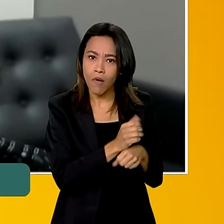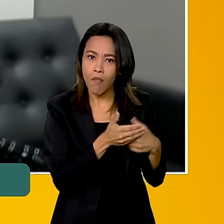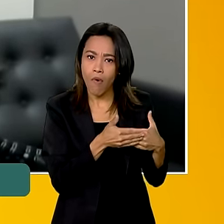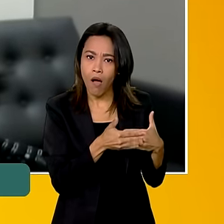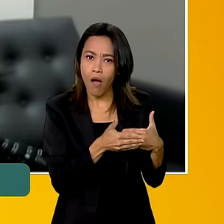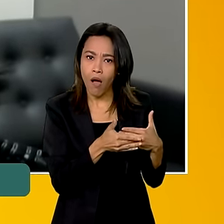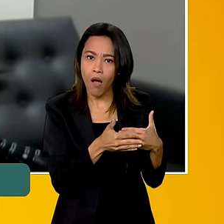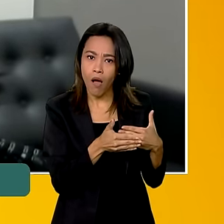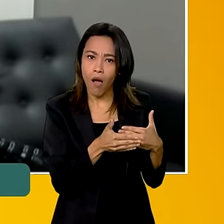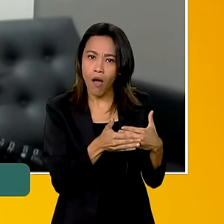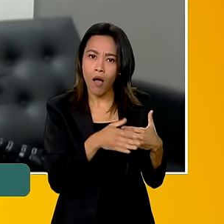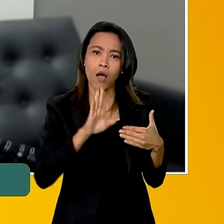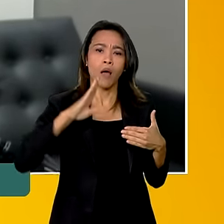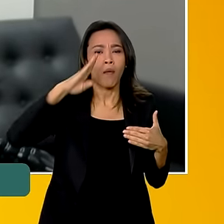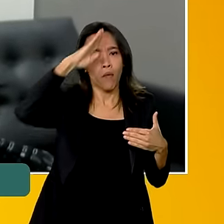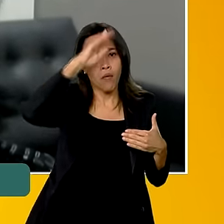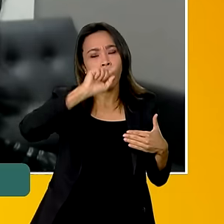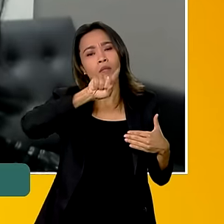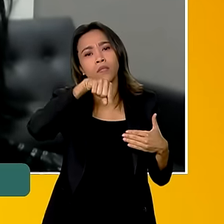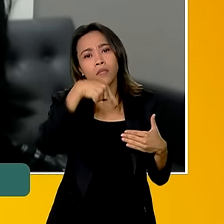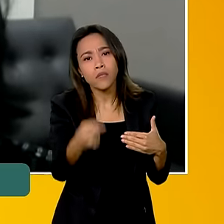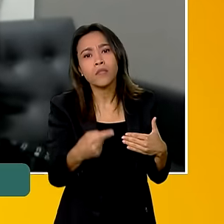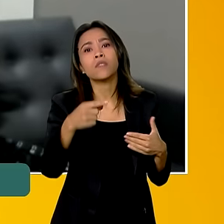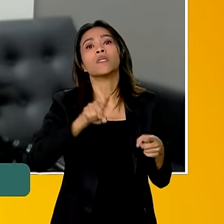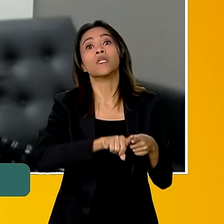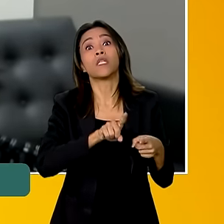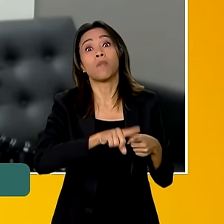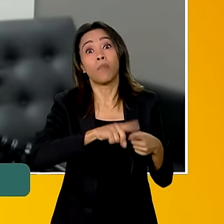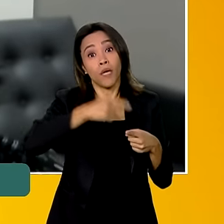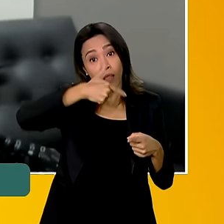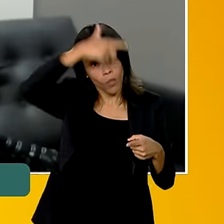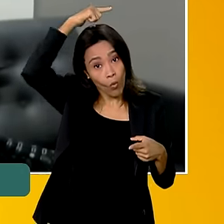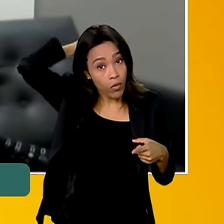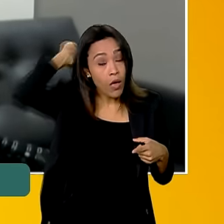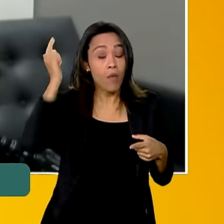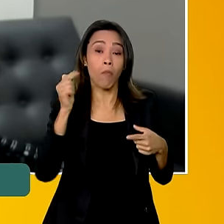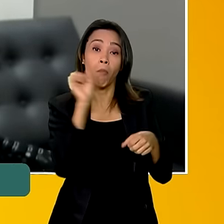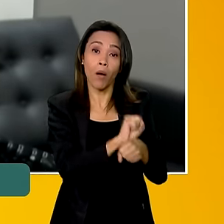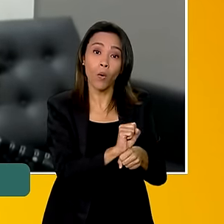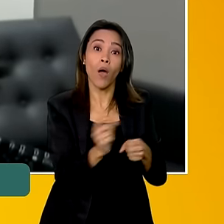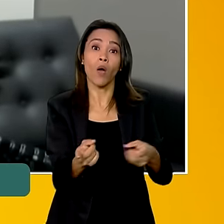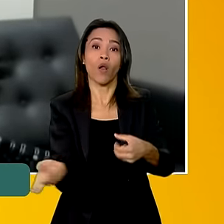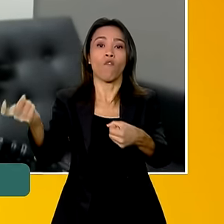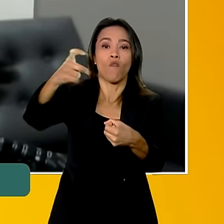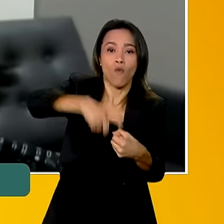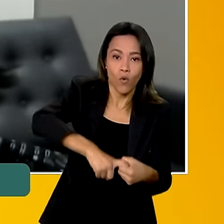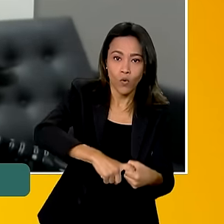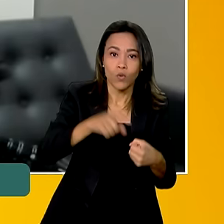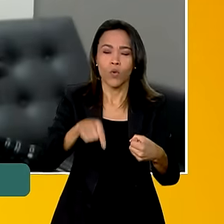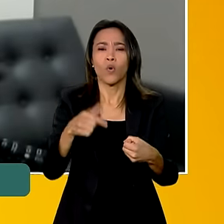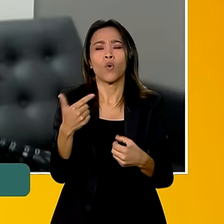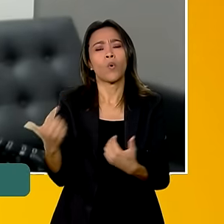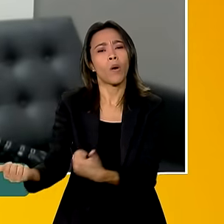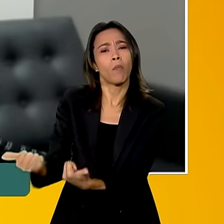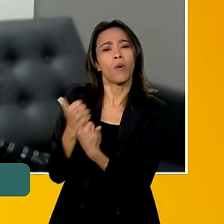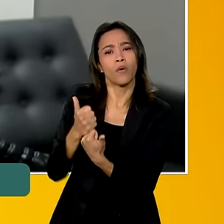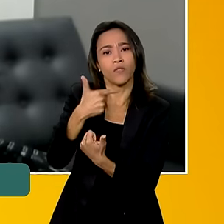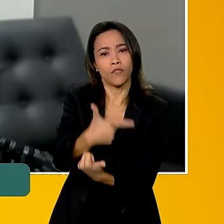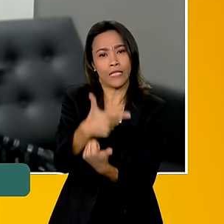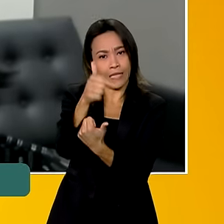chegada do governo Temer e Bolsonaro, e agora a gente retoma o plano Viver Sem Limite com a participação de 27 ministérios,